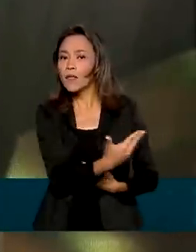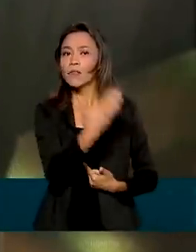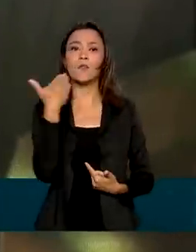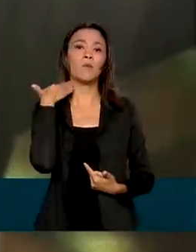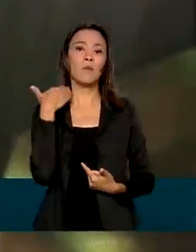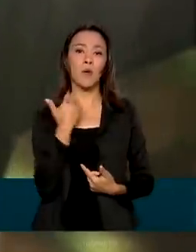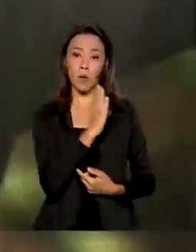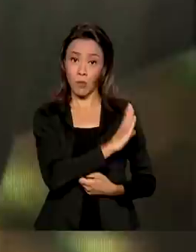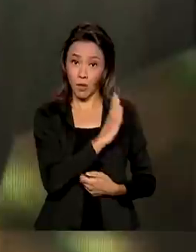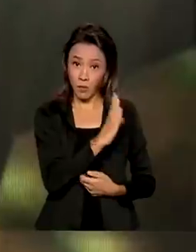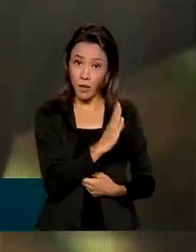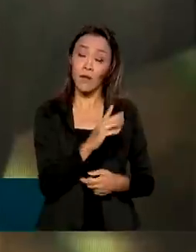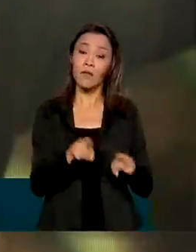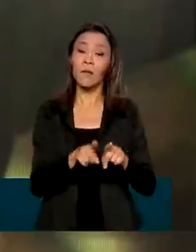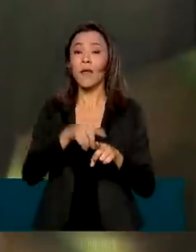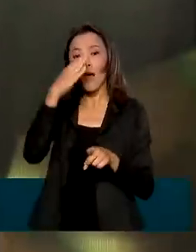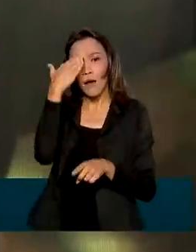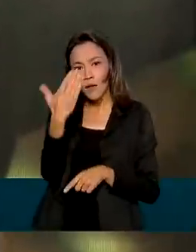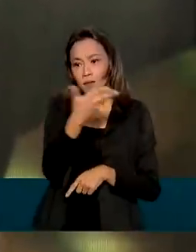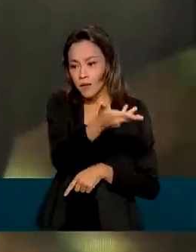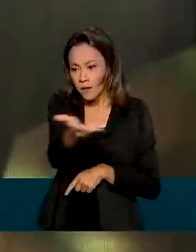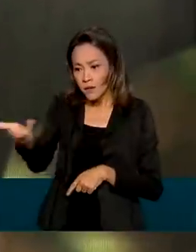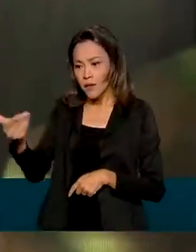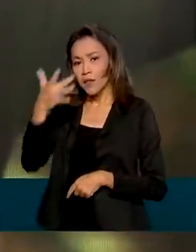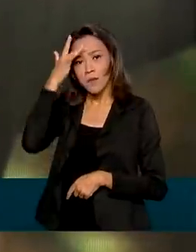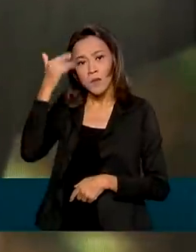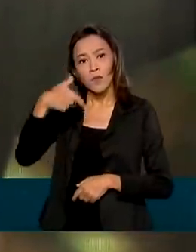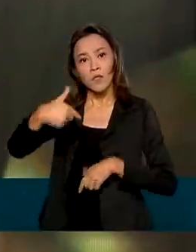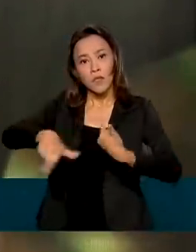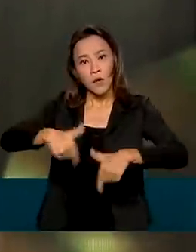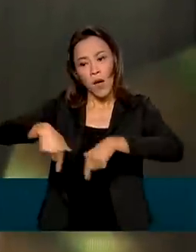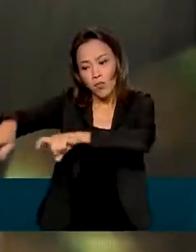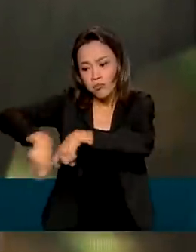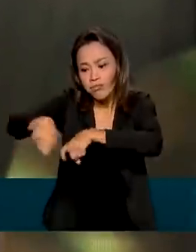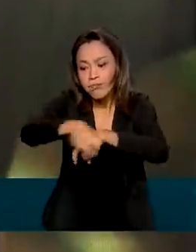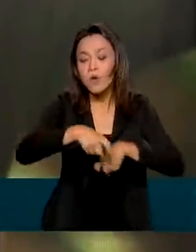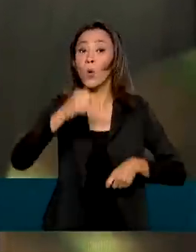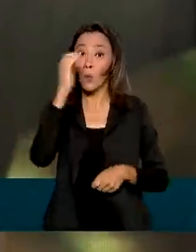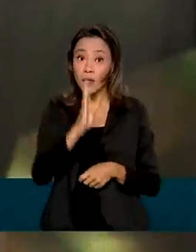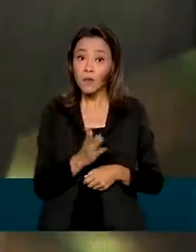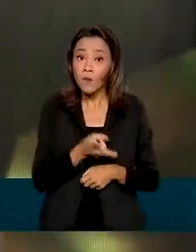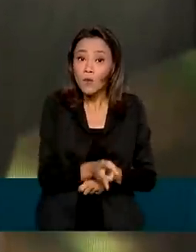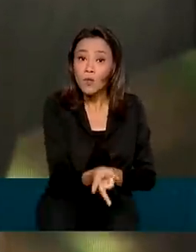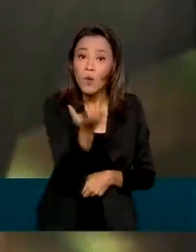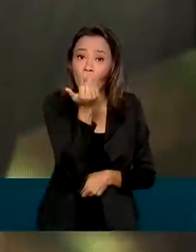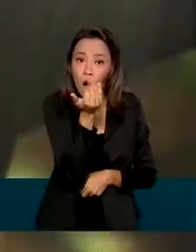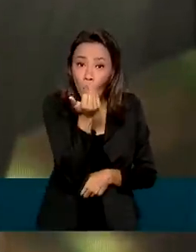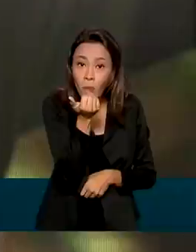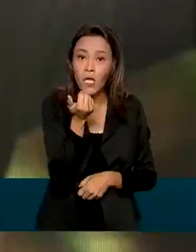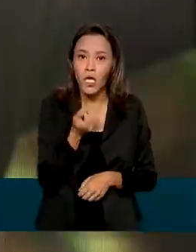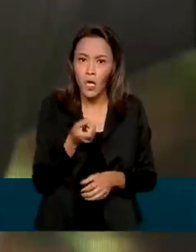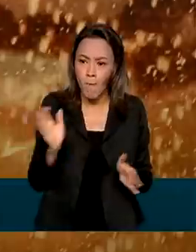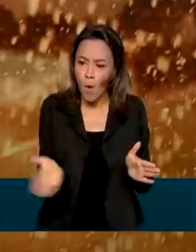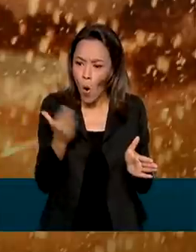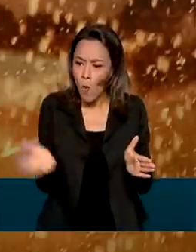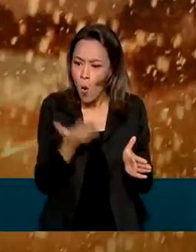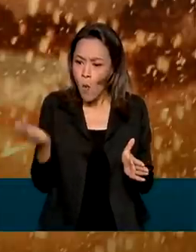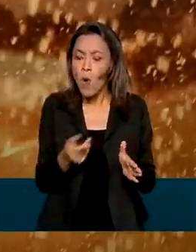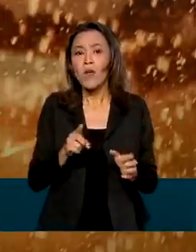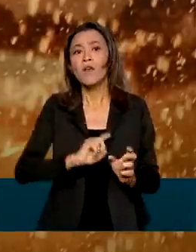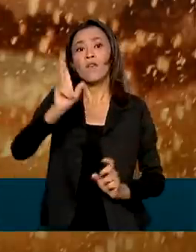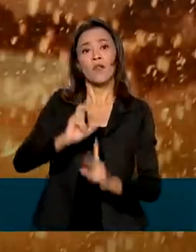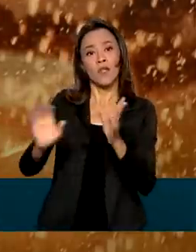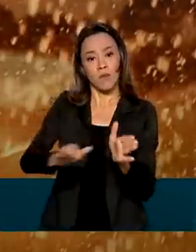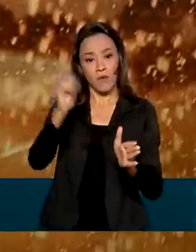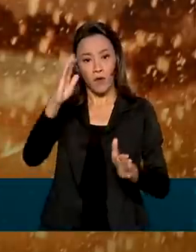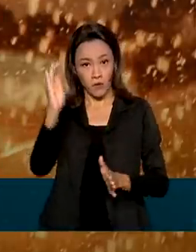produtores rurais, porque o Brasil conseguiu se alimentar, manter as exportações graças ao campo. O agro não